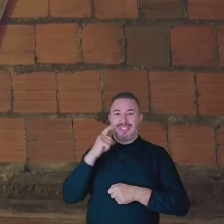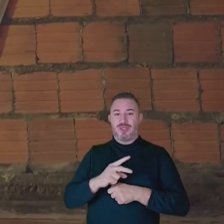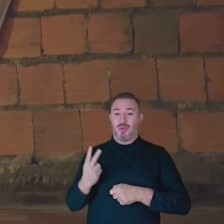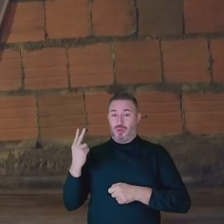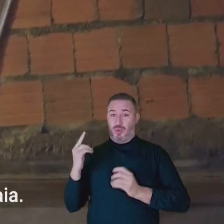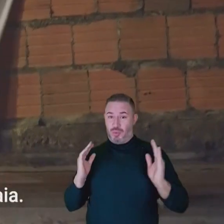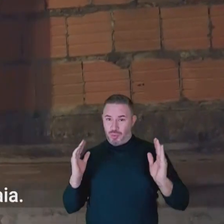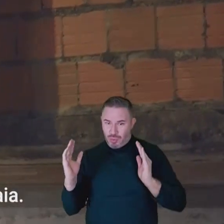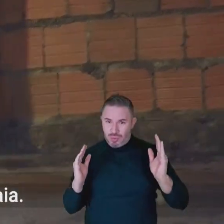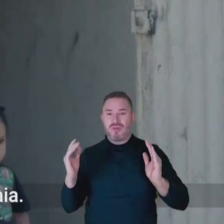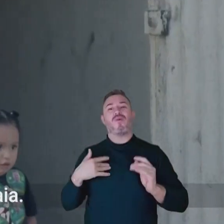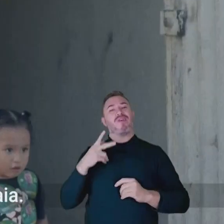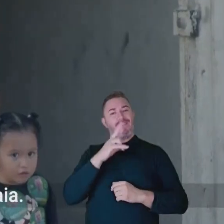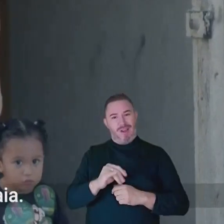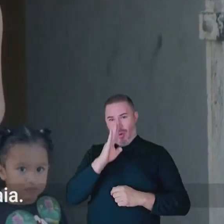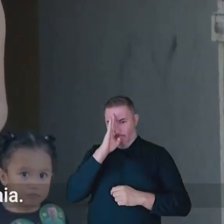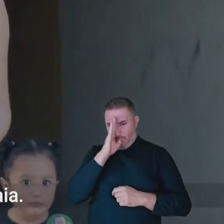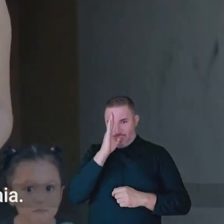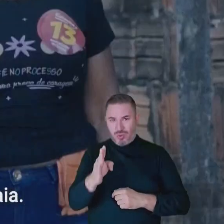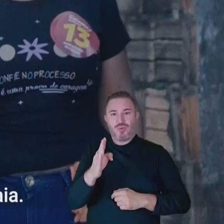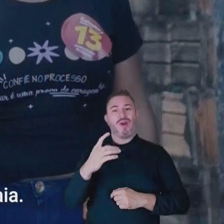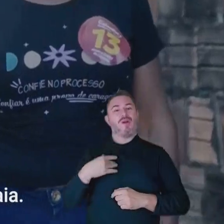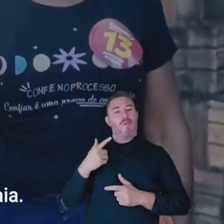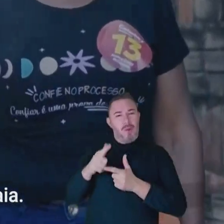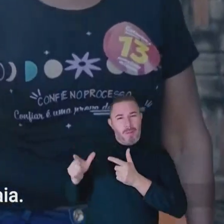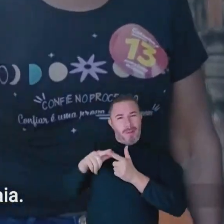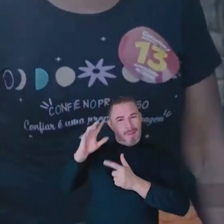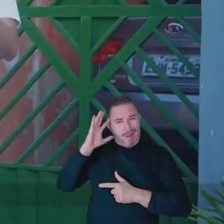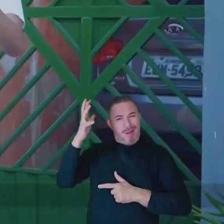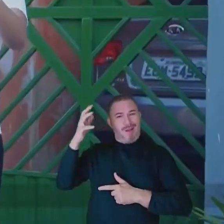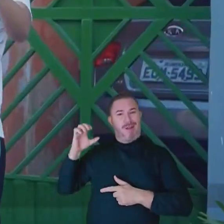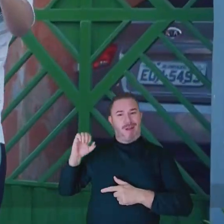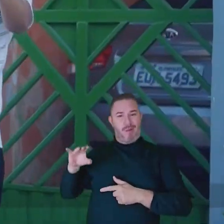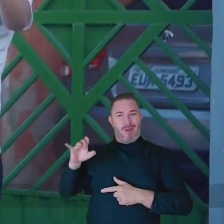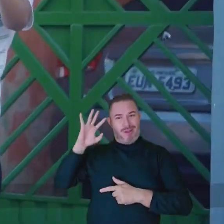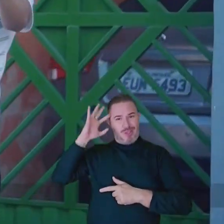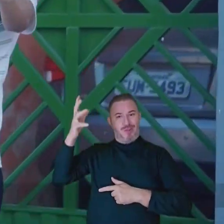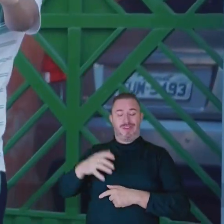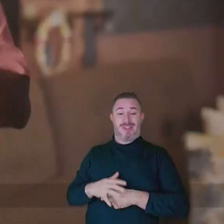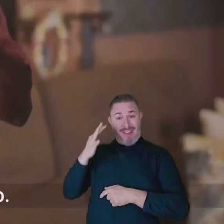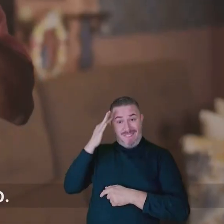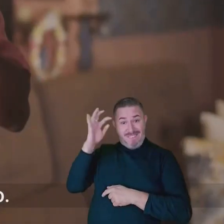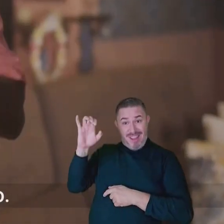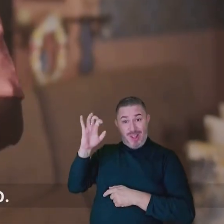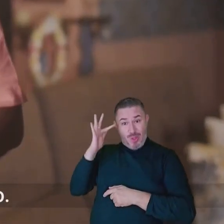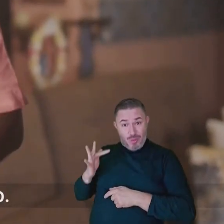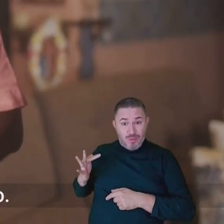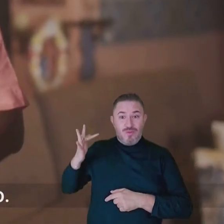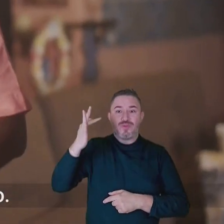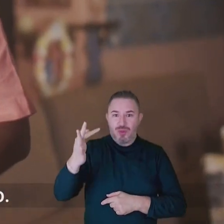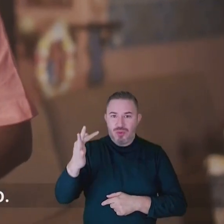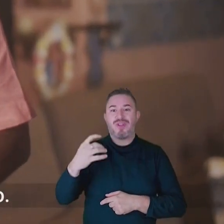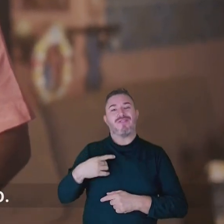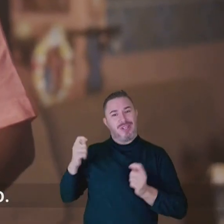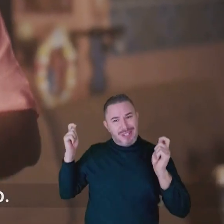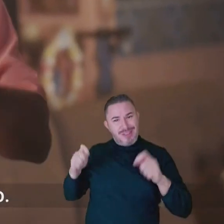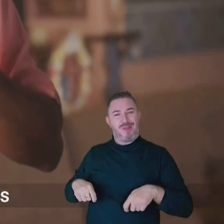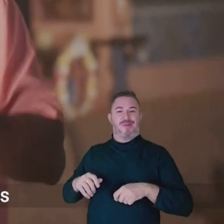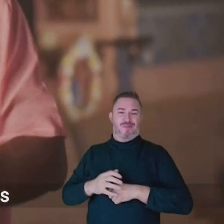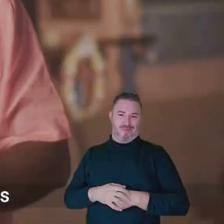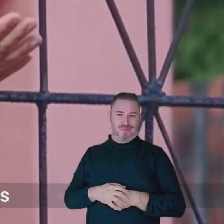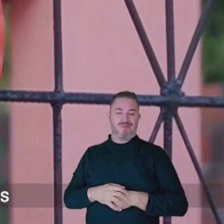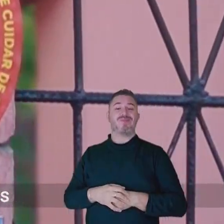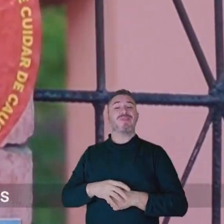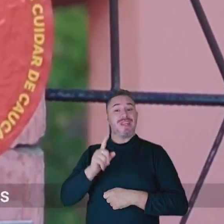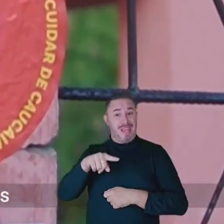que nos guiará para enfrentar os desafios de Calcaia. Foi nossa fé no futuro que nos colocou no segundo turno. E